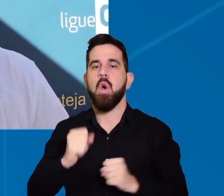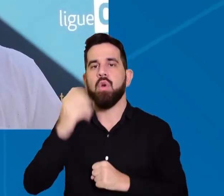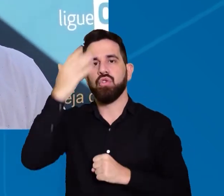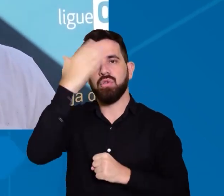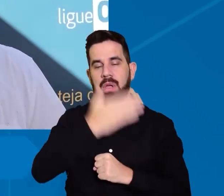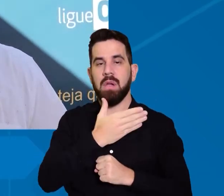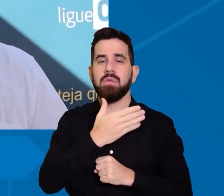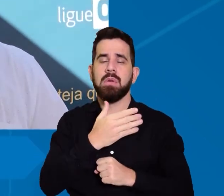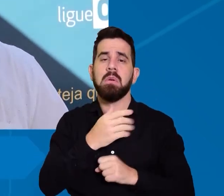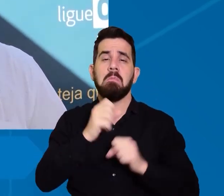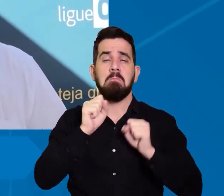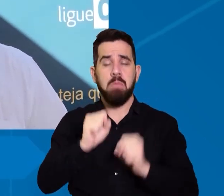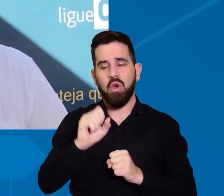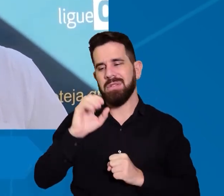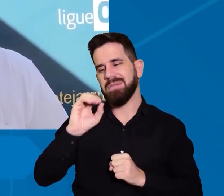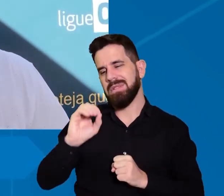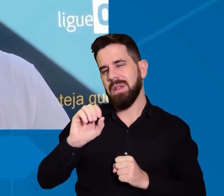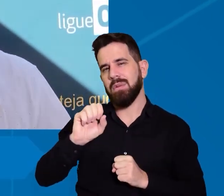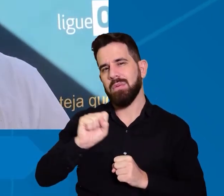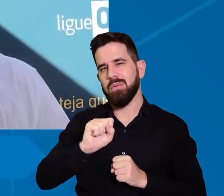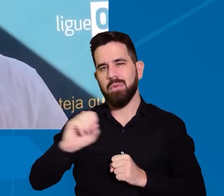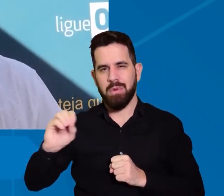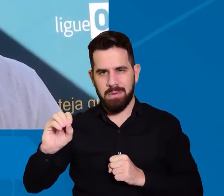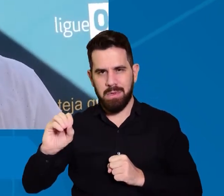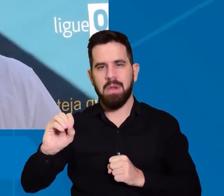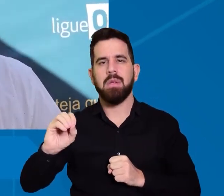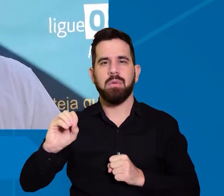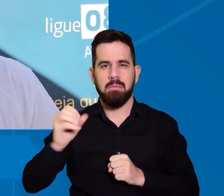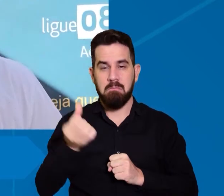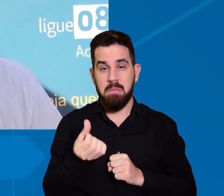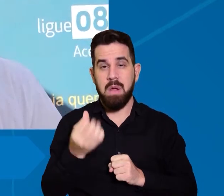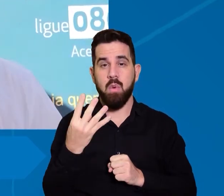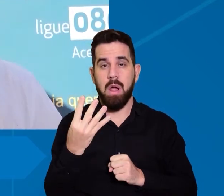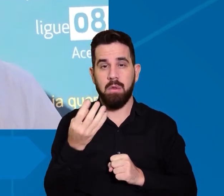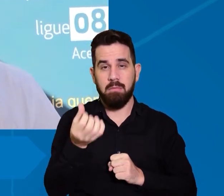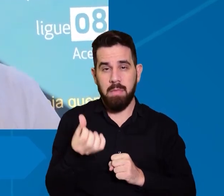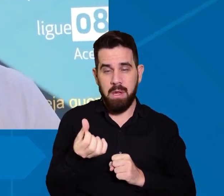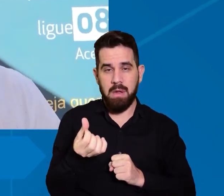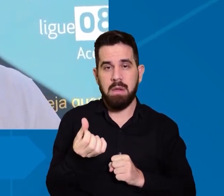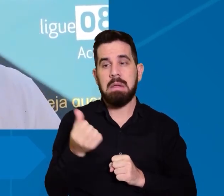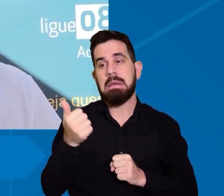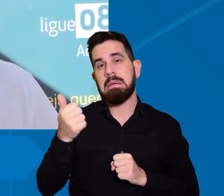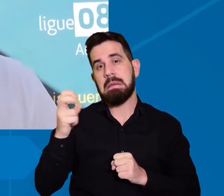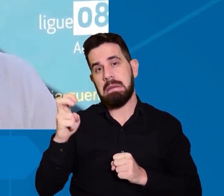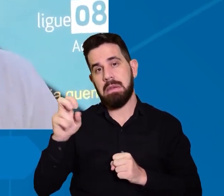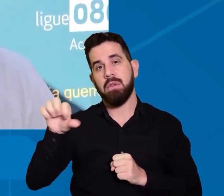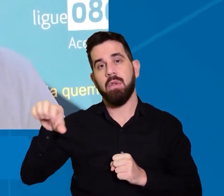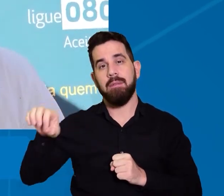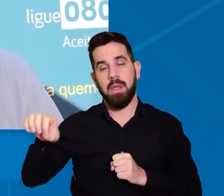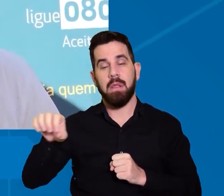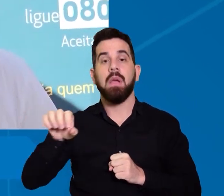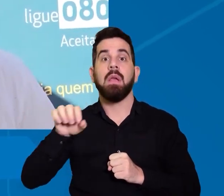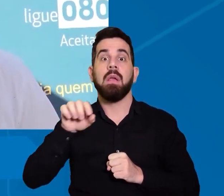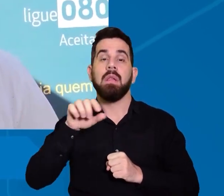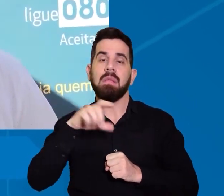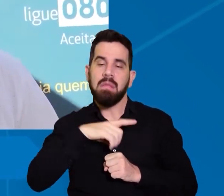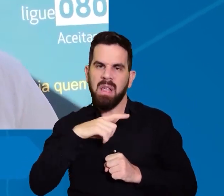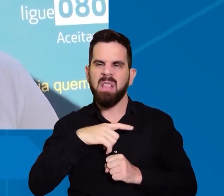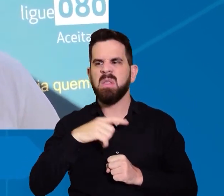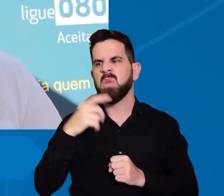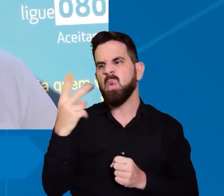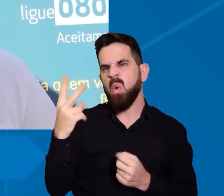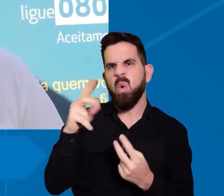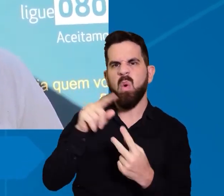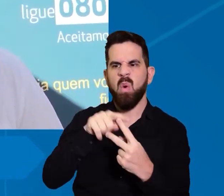teleagendamento, pelo 0800-646-1590, onde nós temos também dois, três